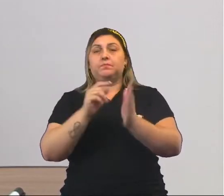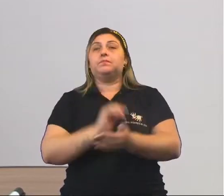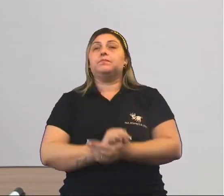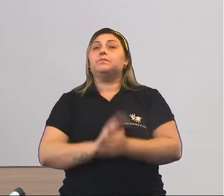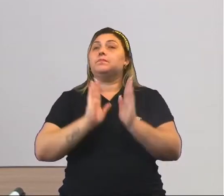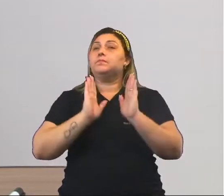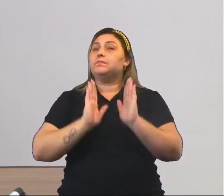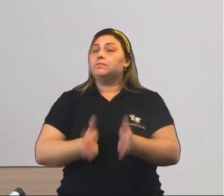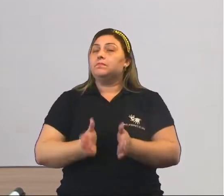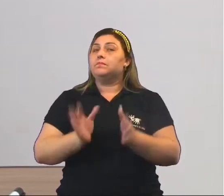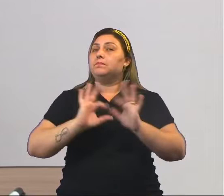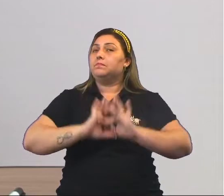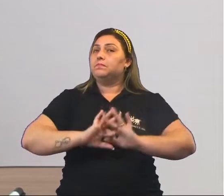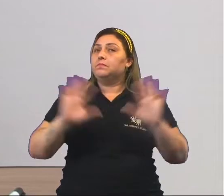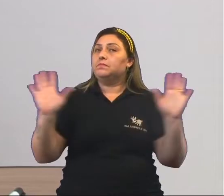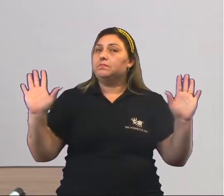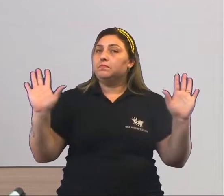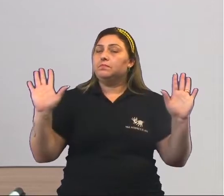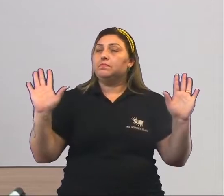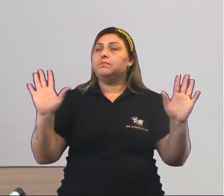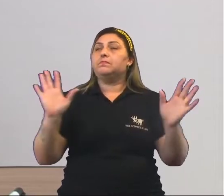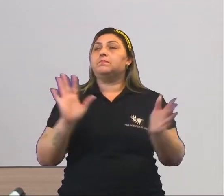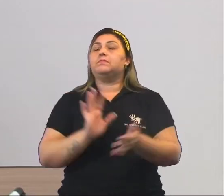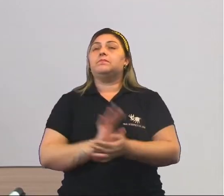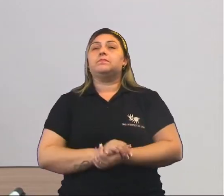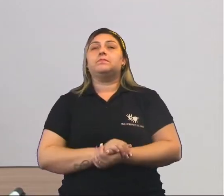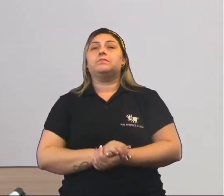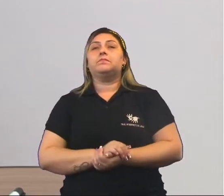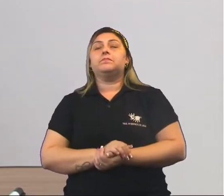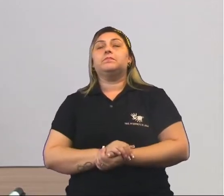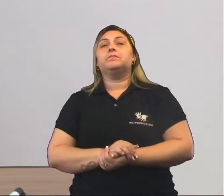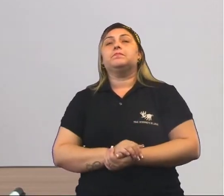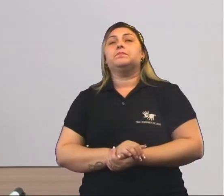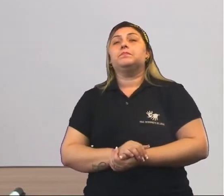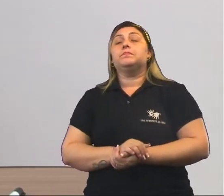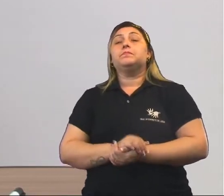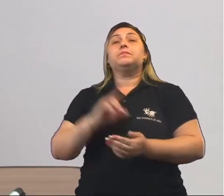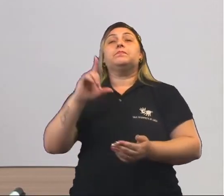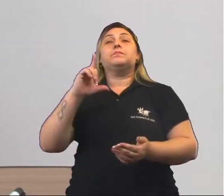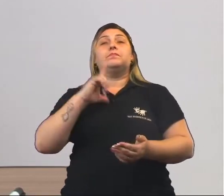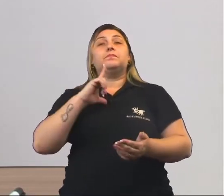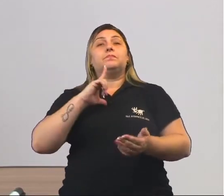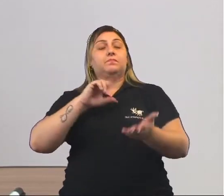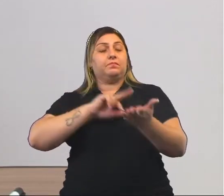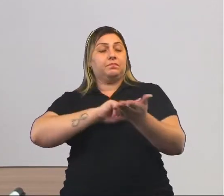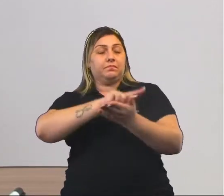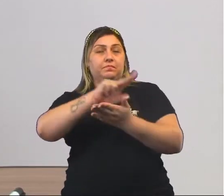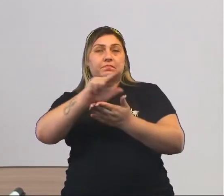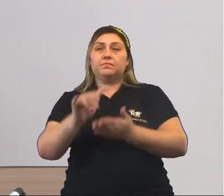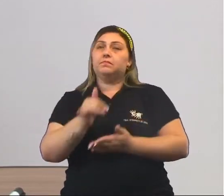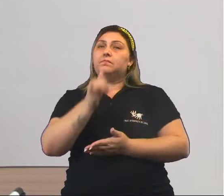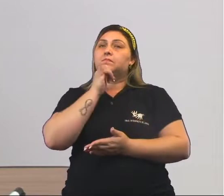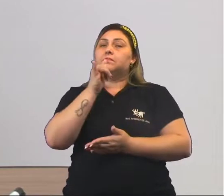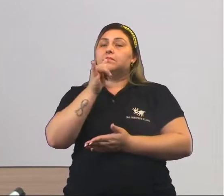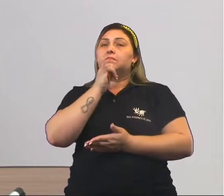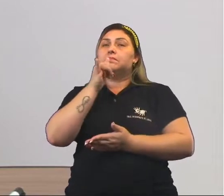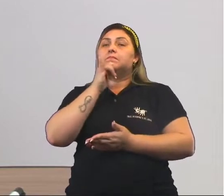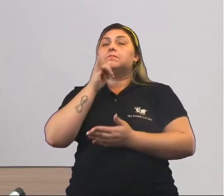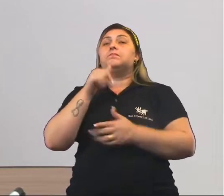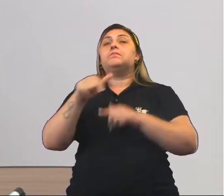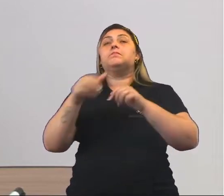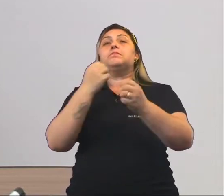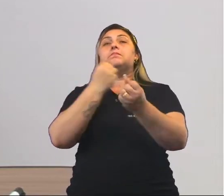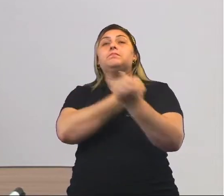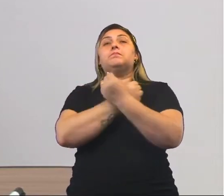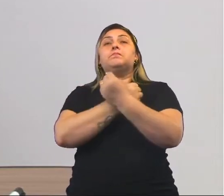Já que ela é autônoma, ela é livre ali para exercer sua atividade. Então, existem vários exemplos de trabalho escravo